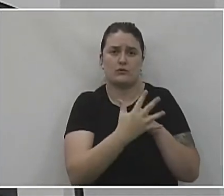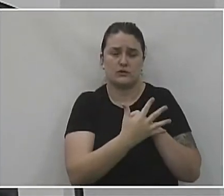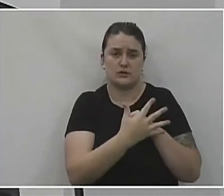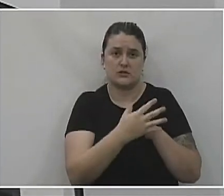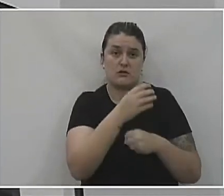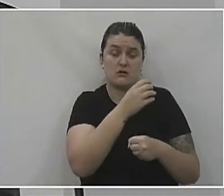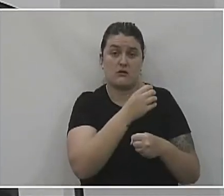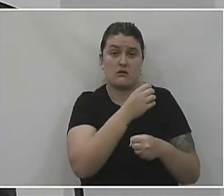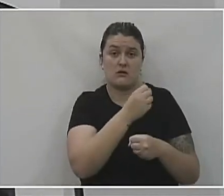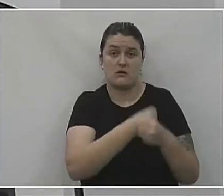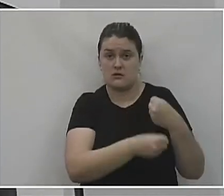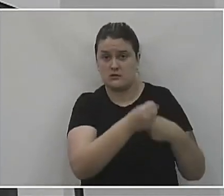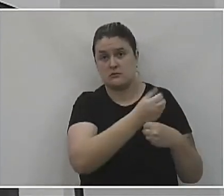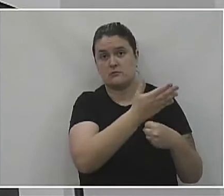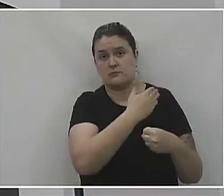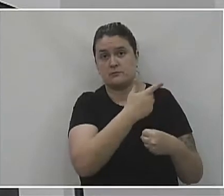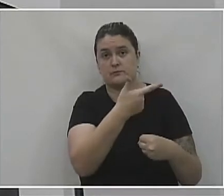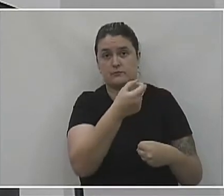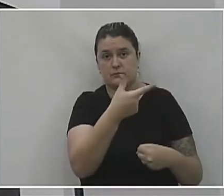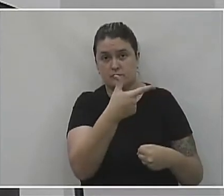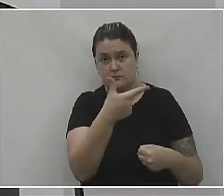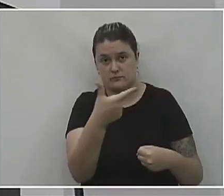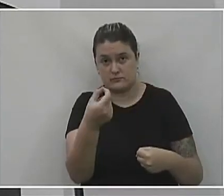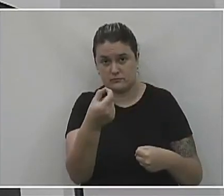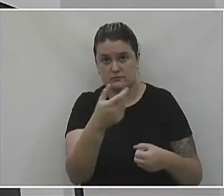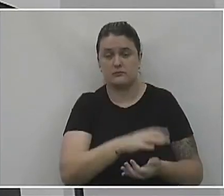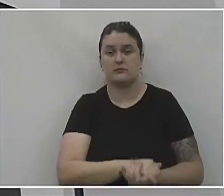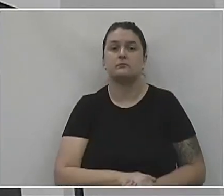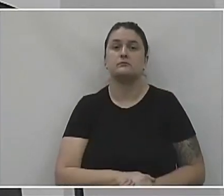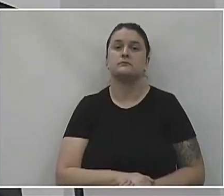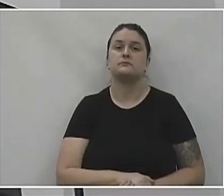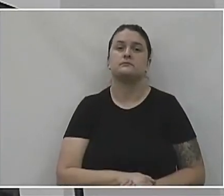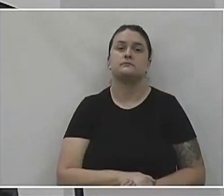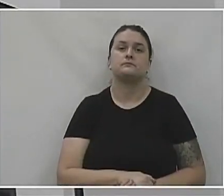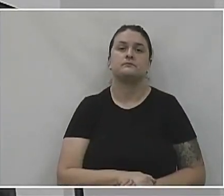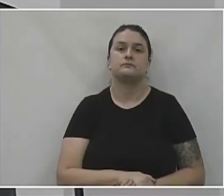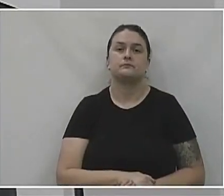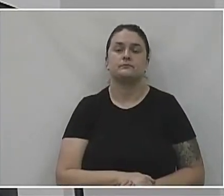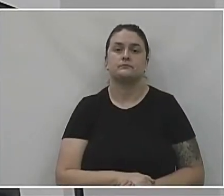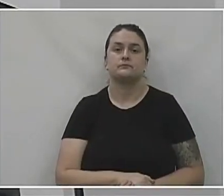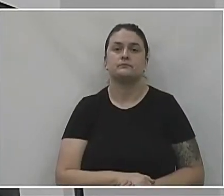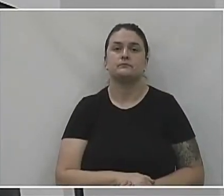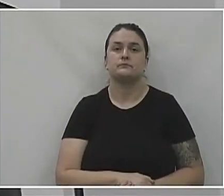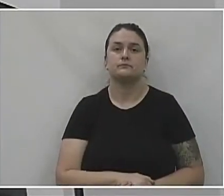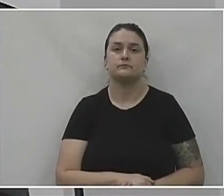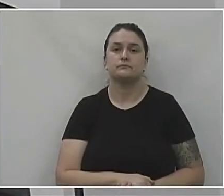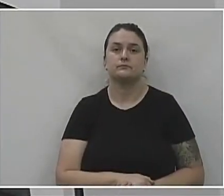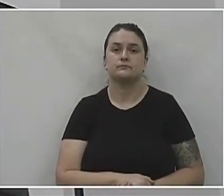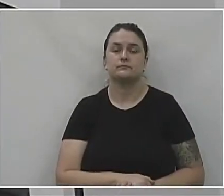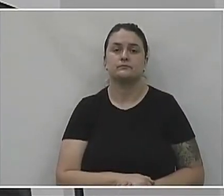como foi passado no começo da pandemia, no começo da nossa gestão, desculpa.